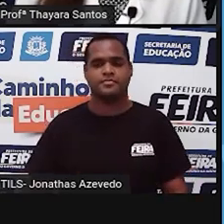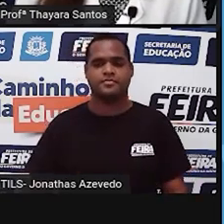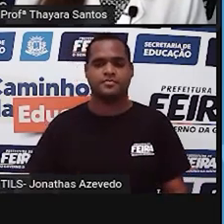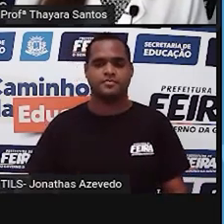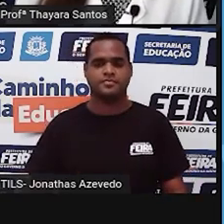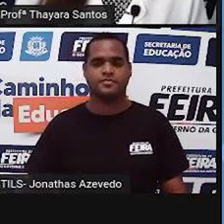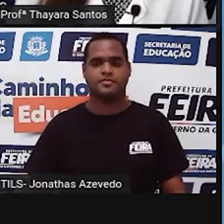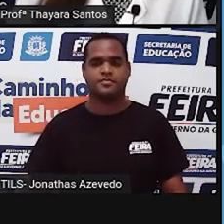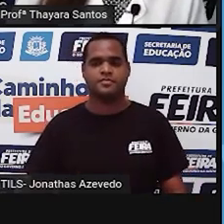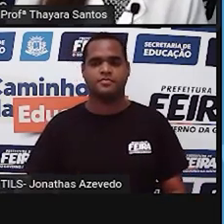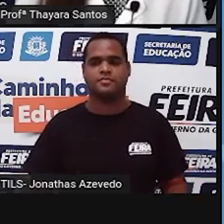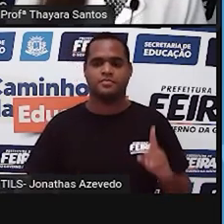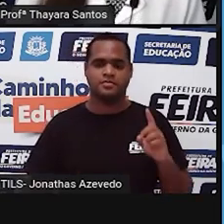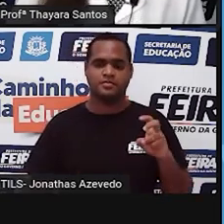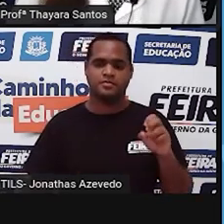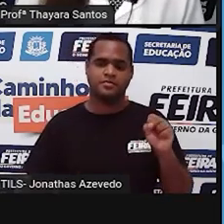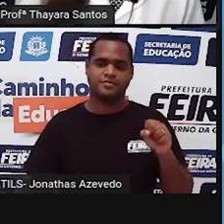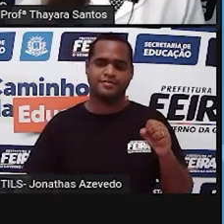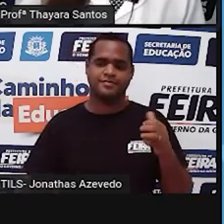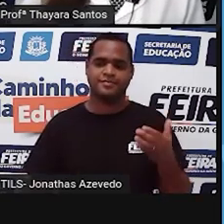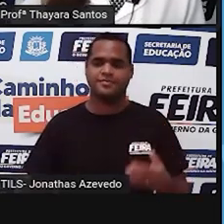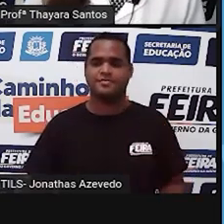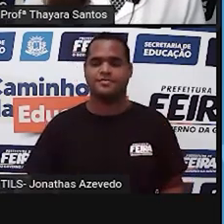15 segundos.